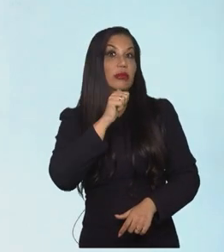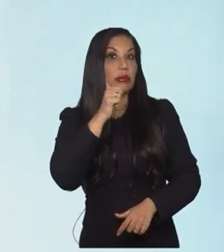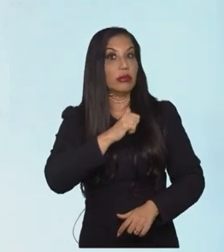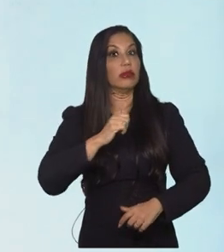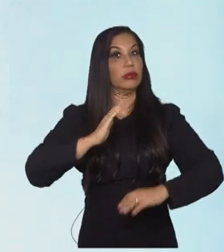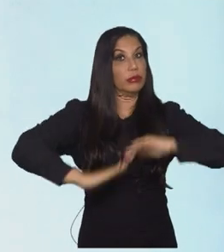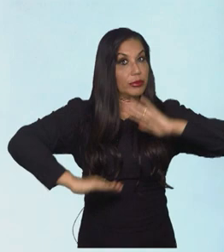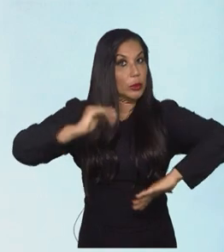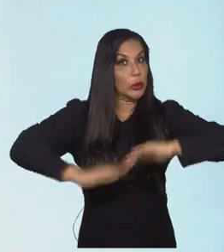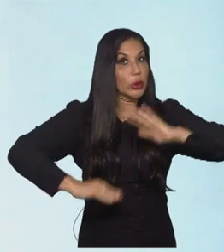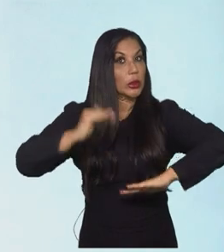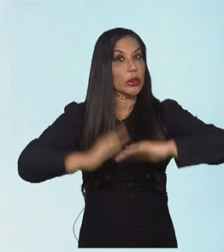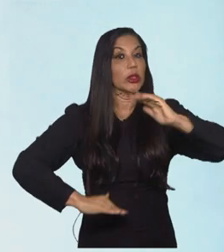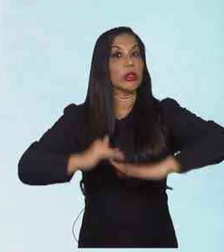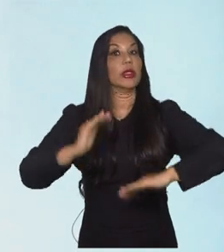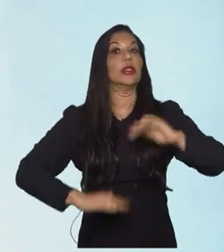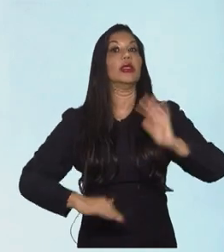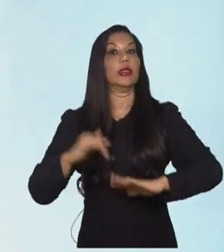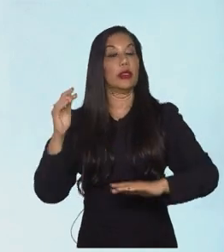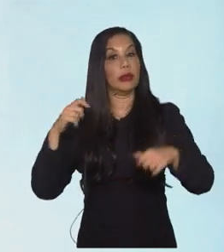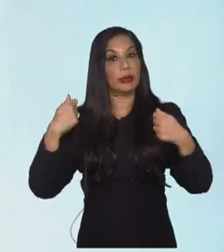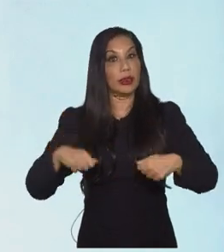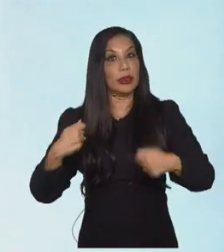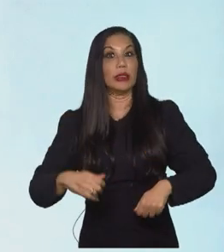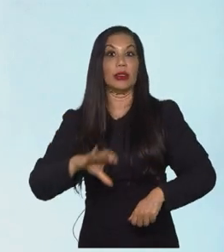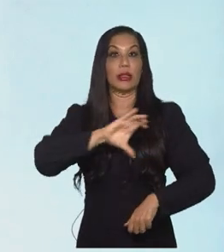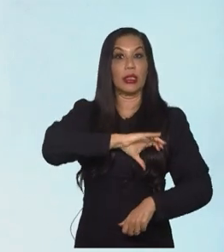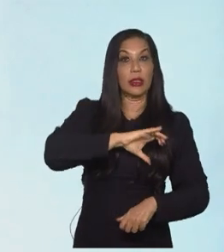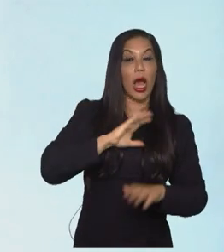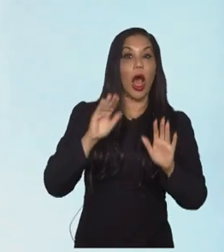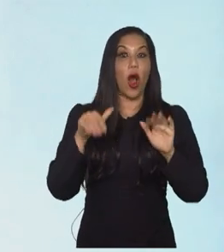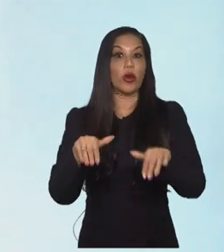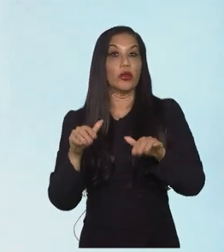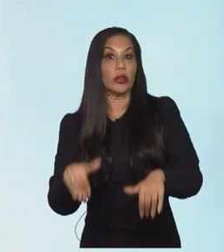Copa do Mundo, e vai exigir sim de Canadá e Austrália,